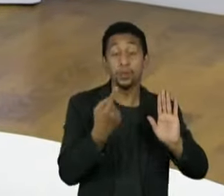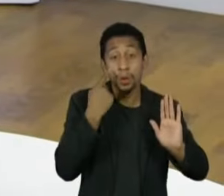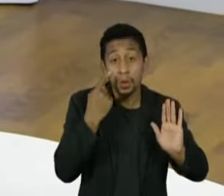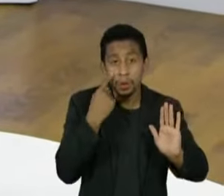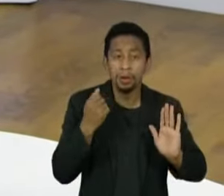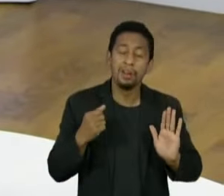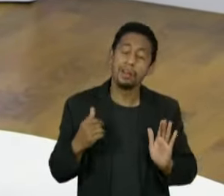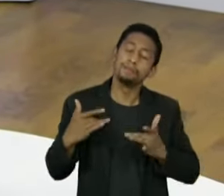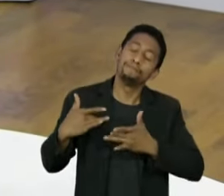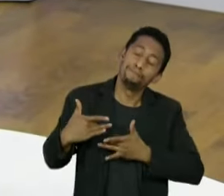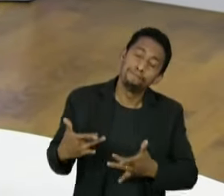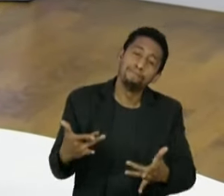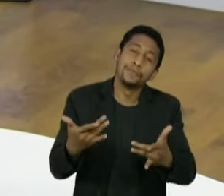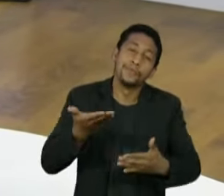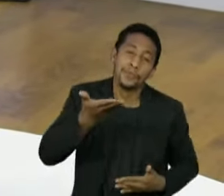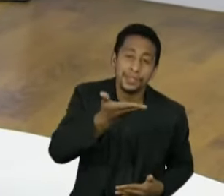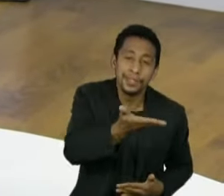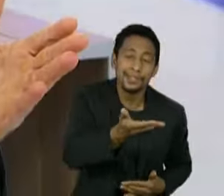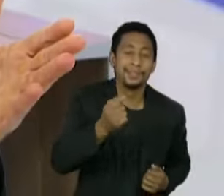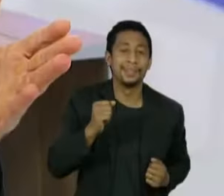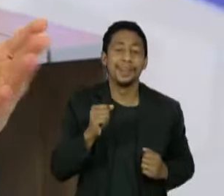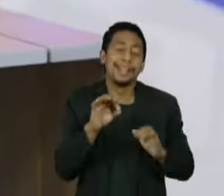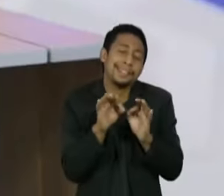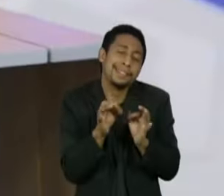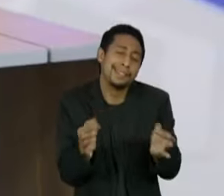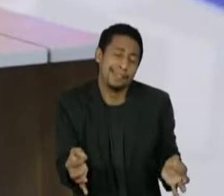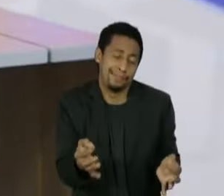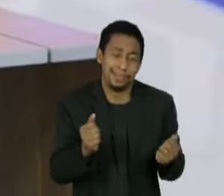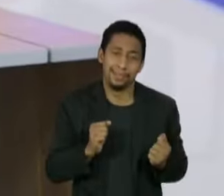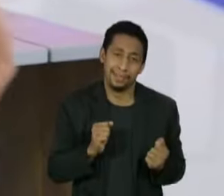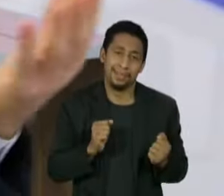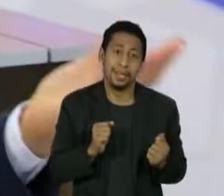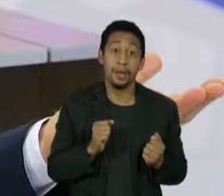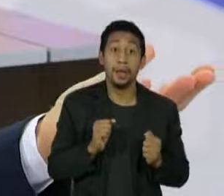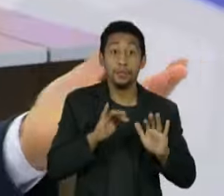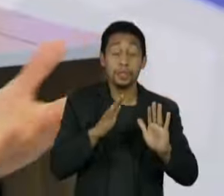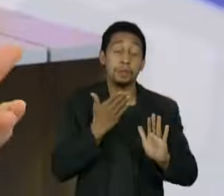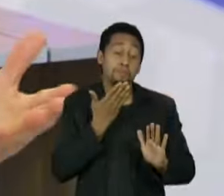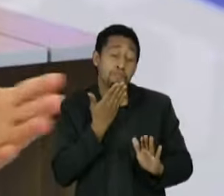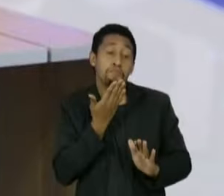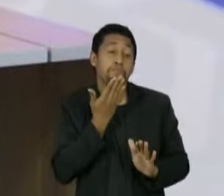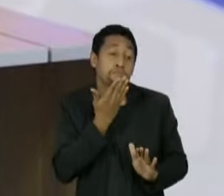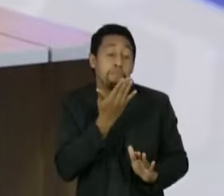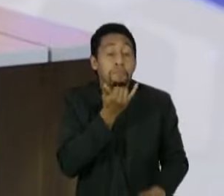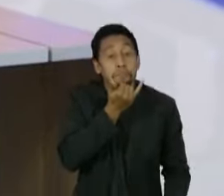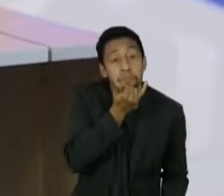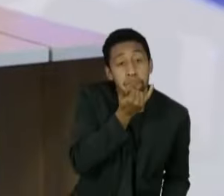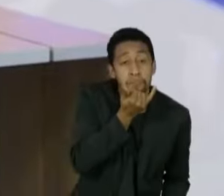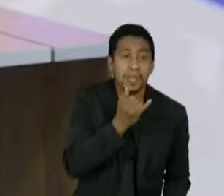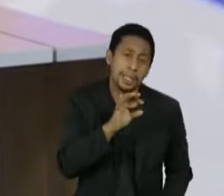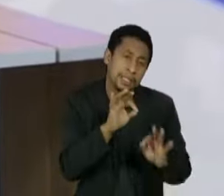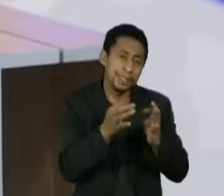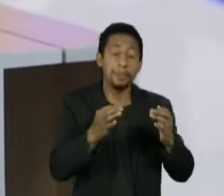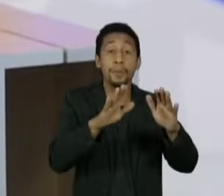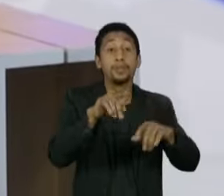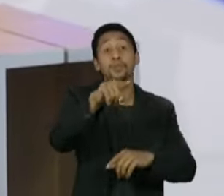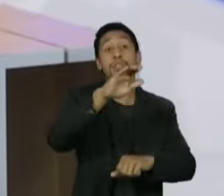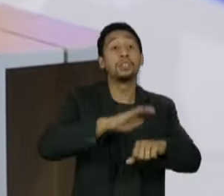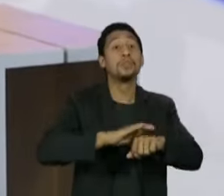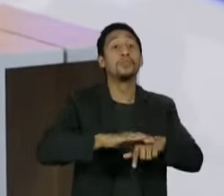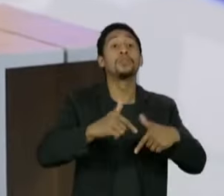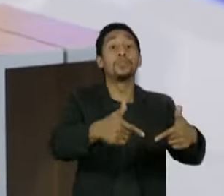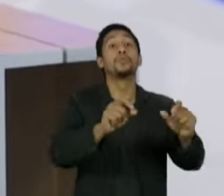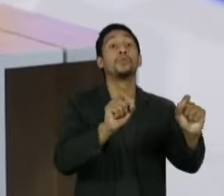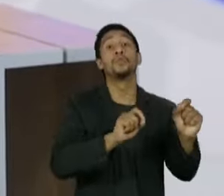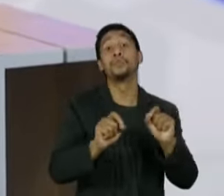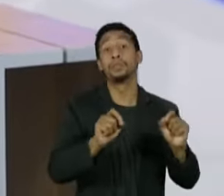me solidarizo com você, é muito simples. Você me pedir perdão, é muito simples. Mas o que você está fazendo